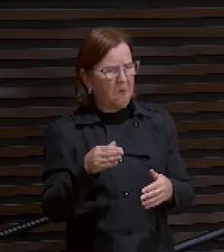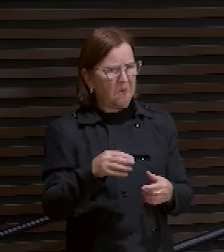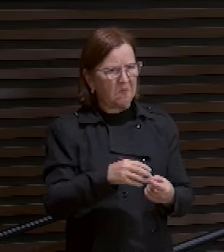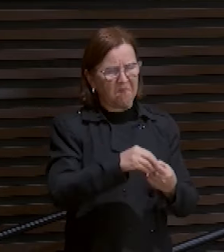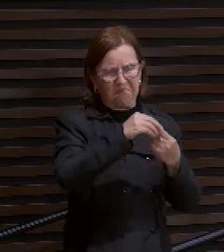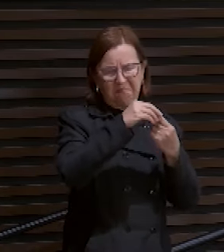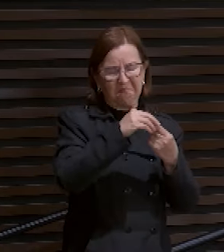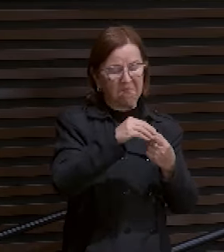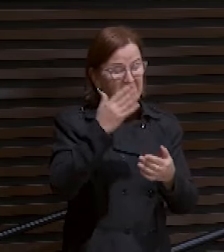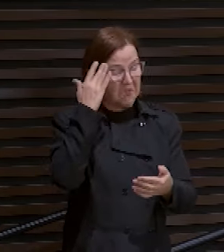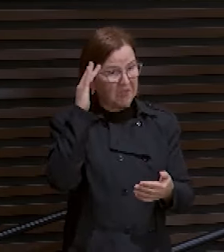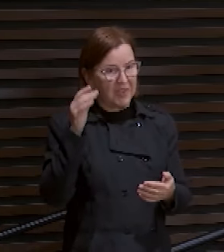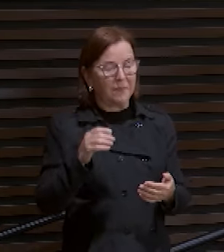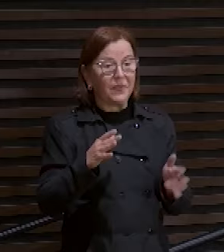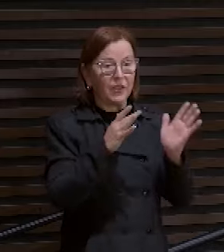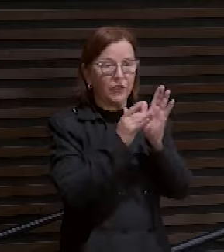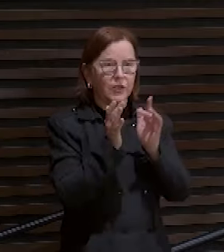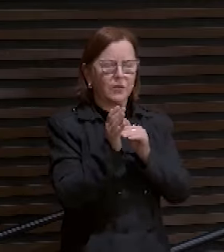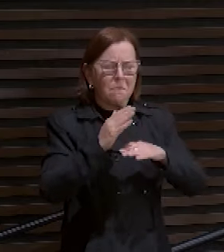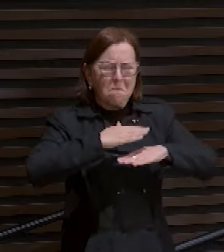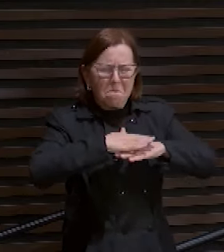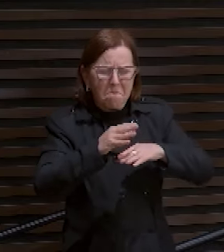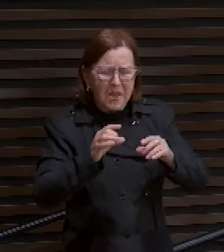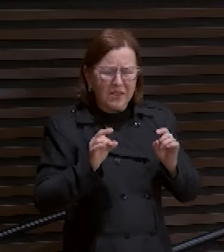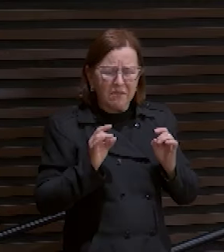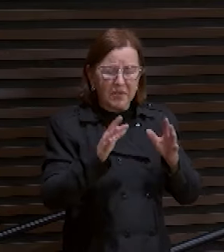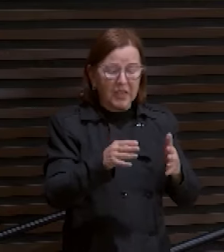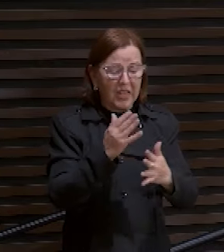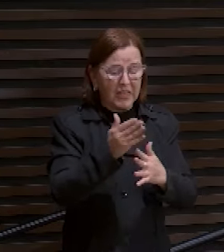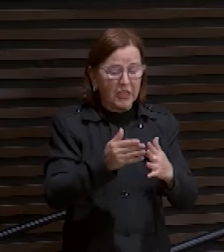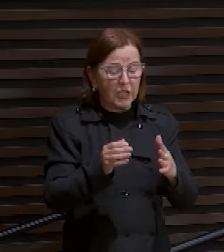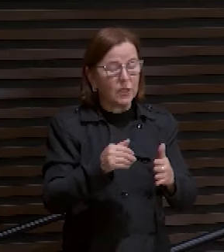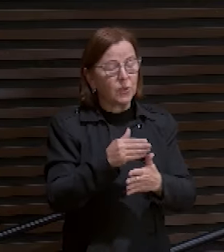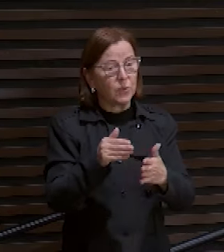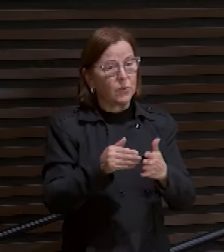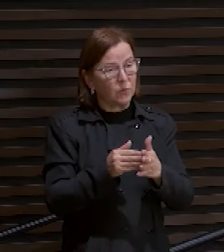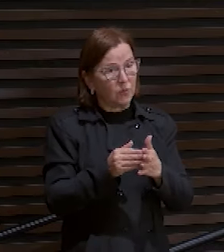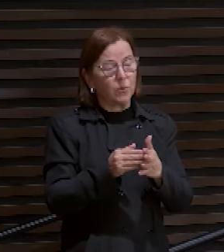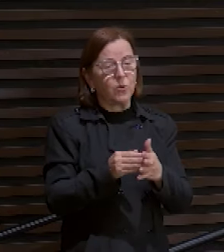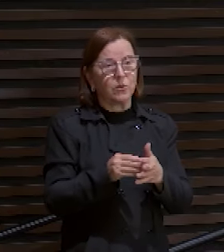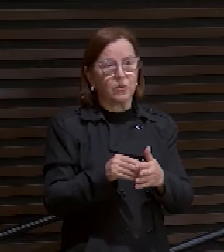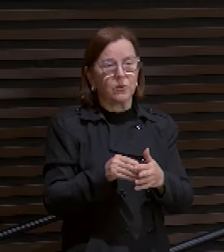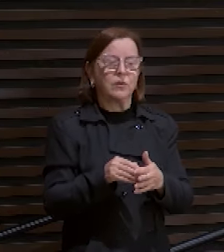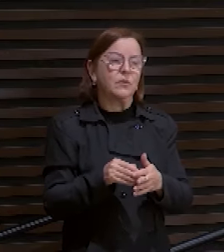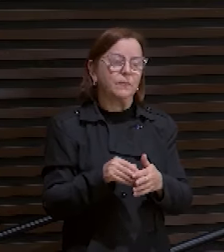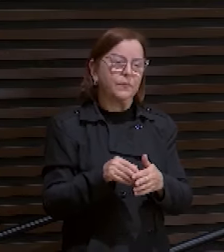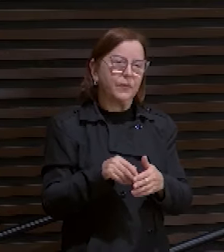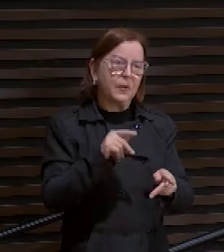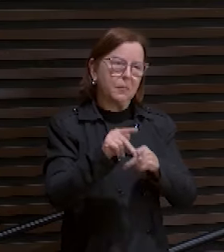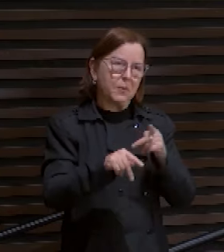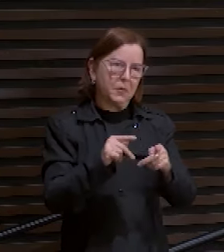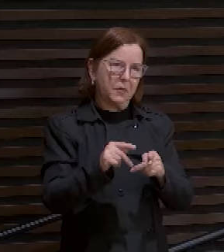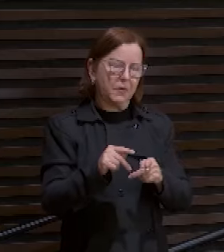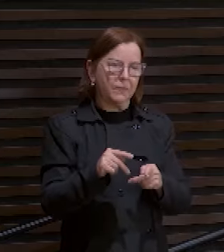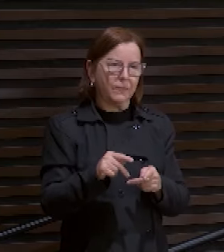Ele era o mais rejeitado entre todos os homens. Homens de dores. Eu estou lendo Isaías 53.